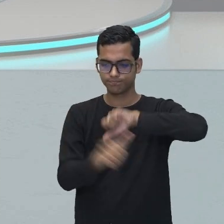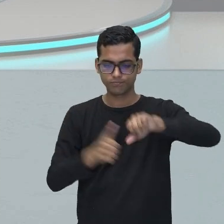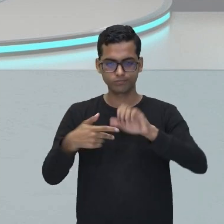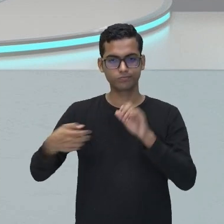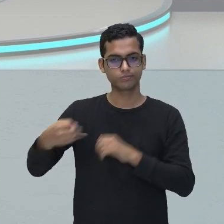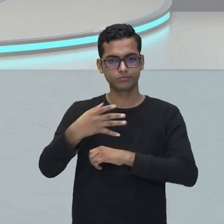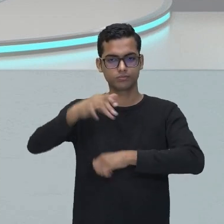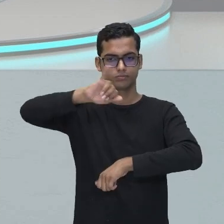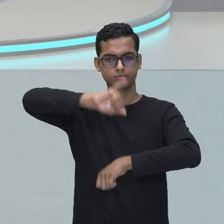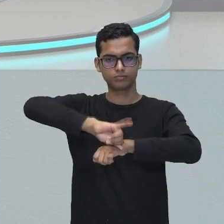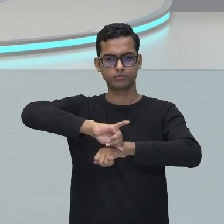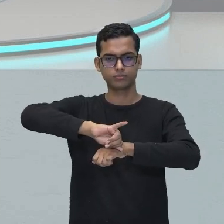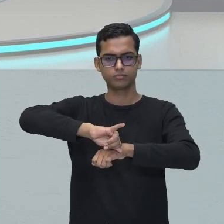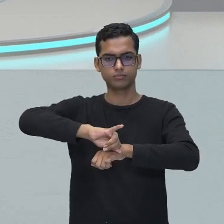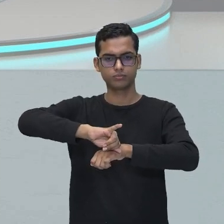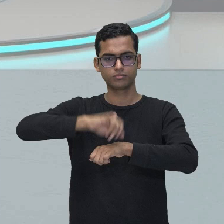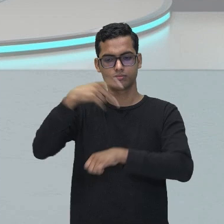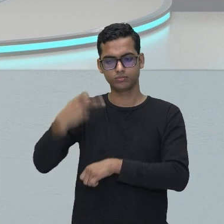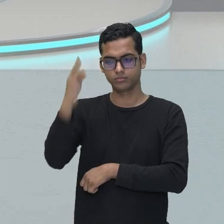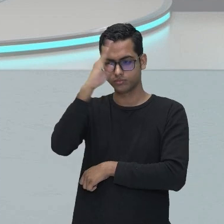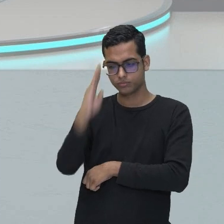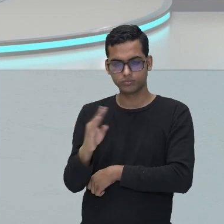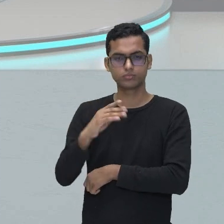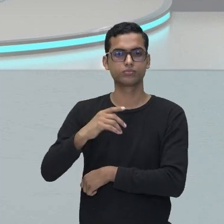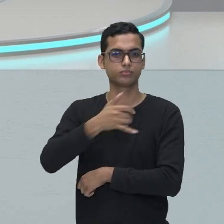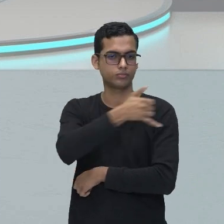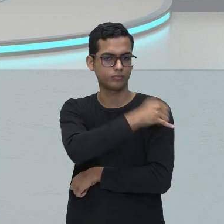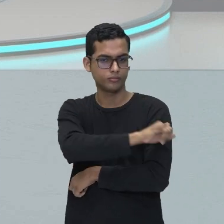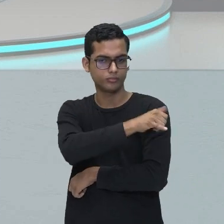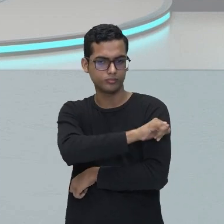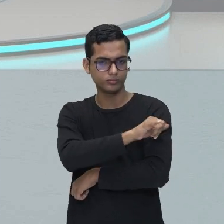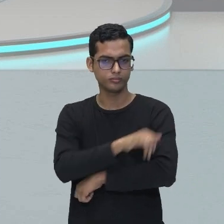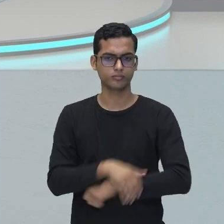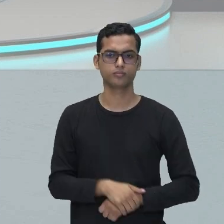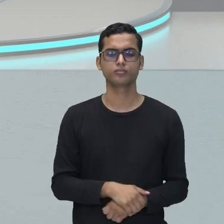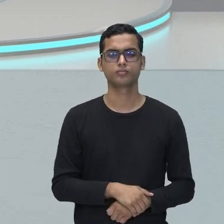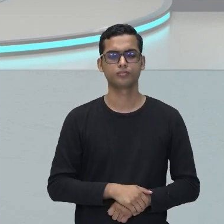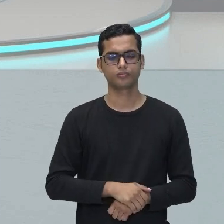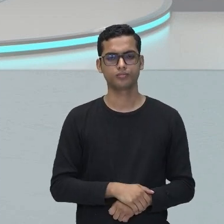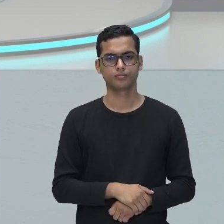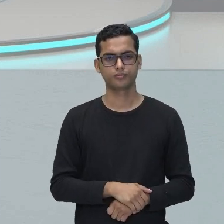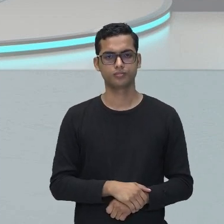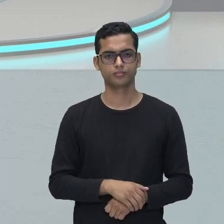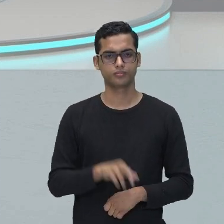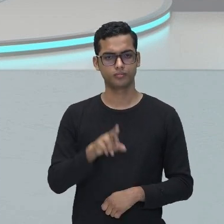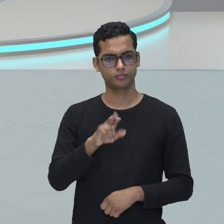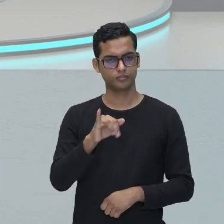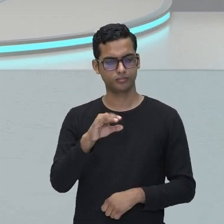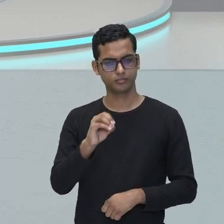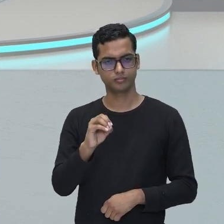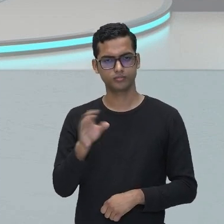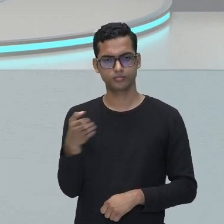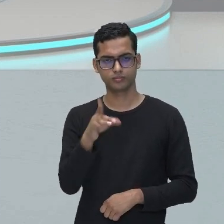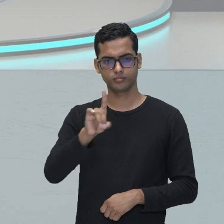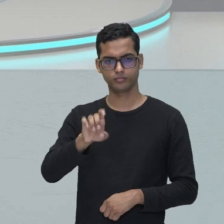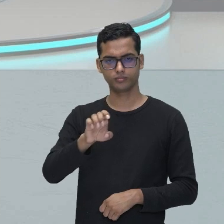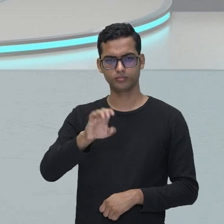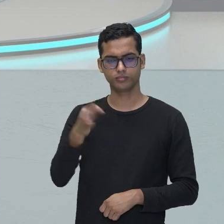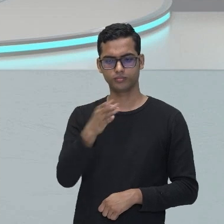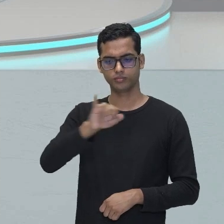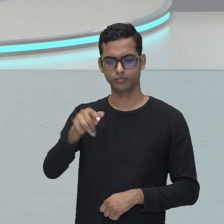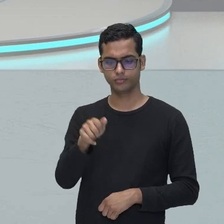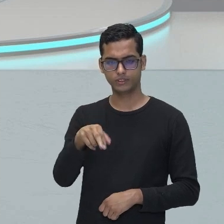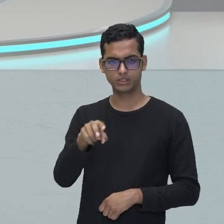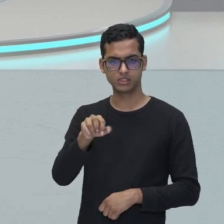a nossa capital foi para o Rio de Janeiro, não é? E aí, aumentou consideravelmente o número de